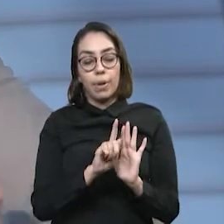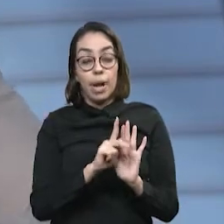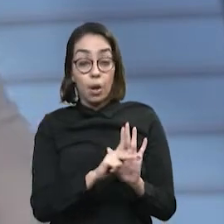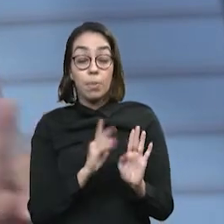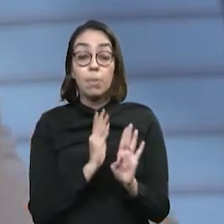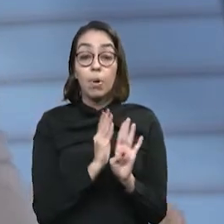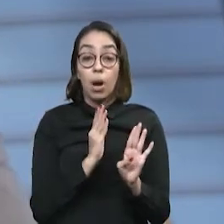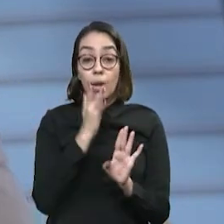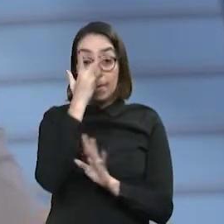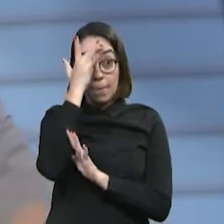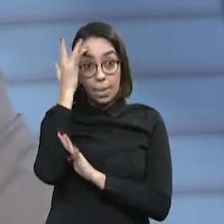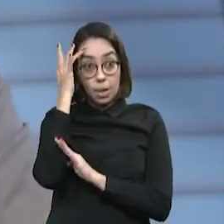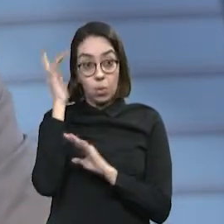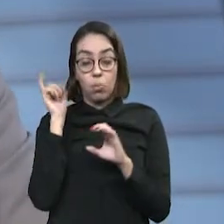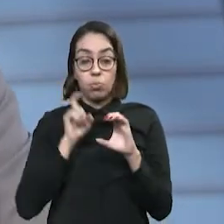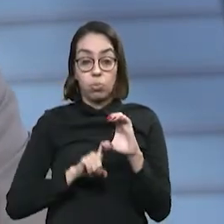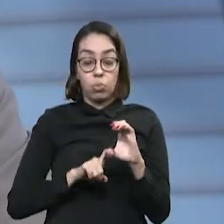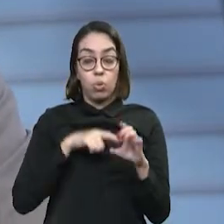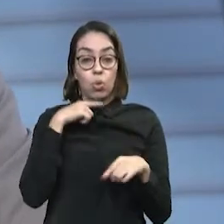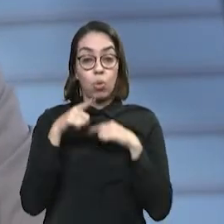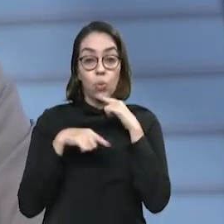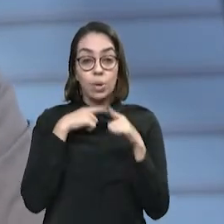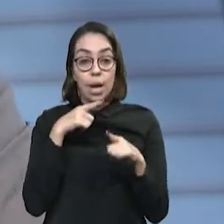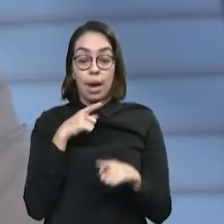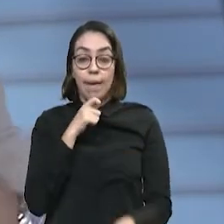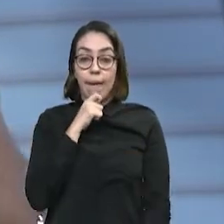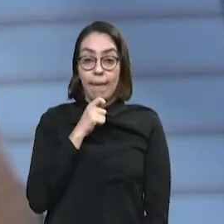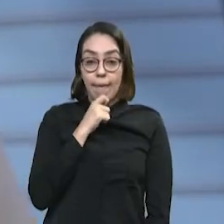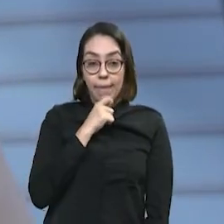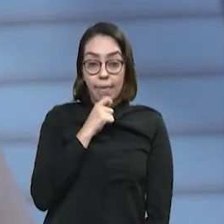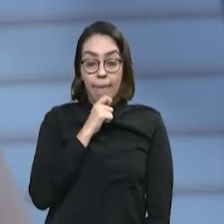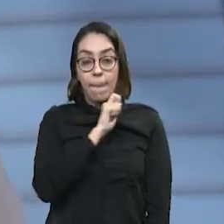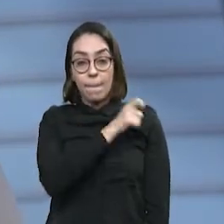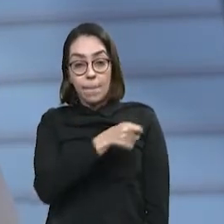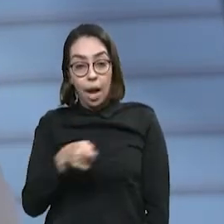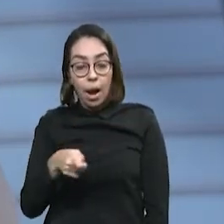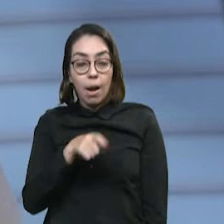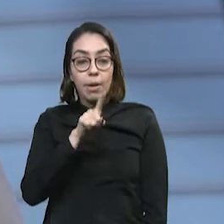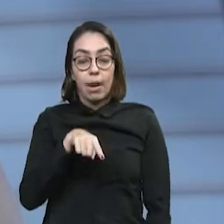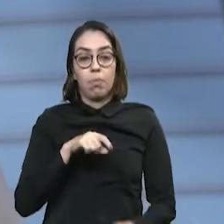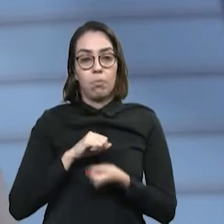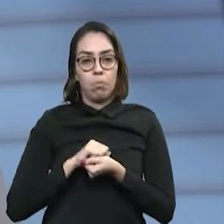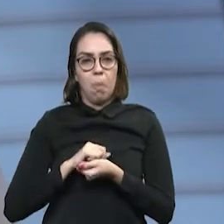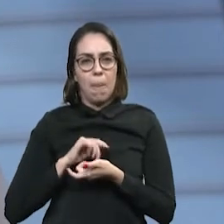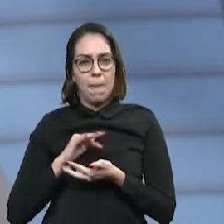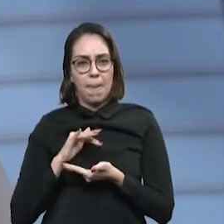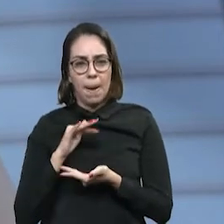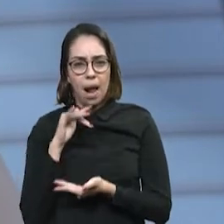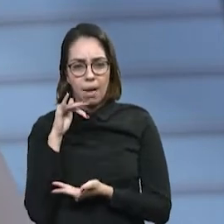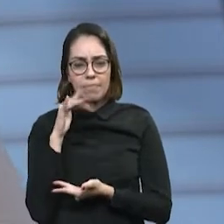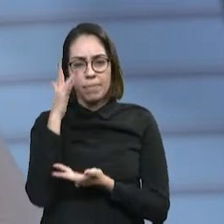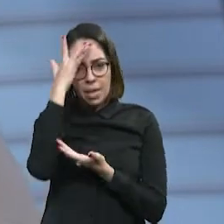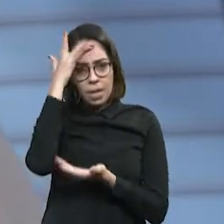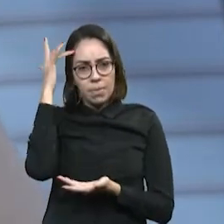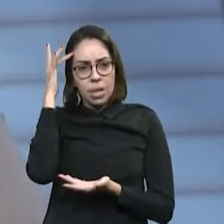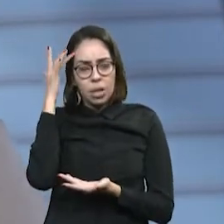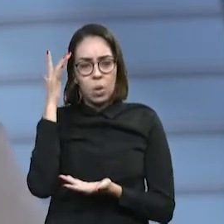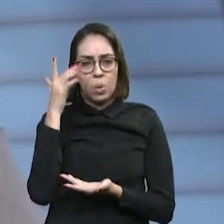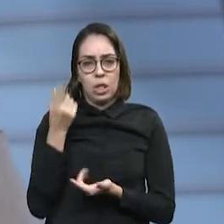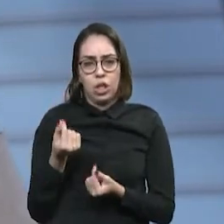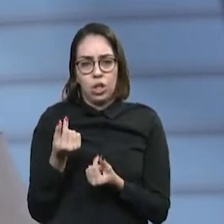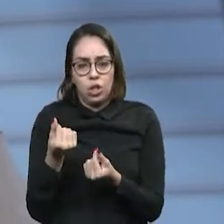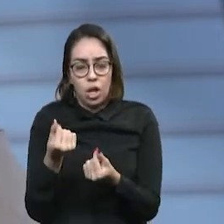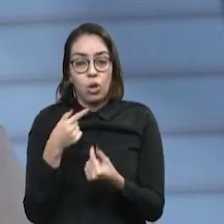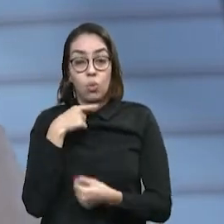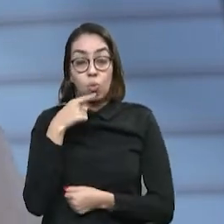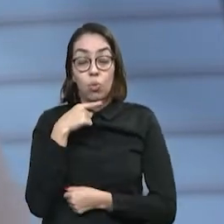débitos que não estão na PGFN, que estão na Receita Federal ainda, que é a grande, aquele grande volume também ali de passivo das Não estão ainda inscritos na